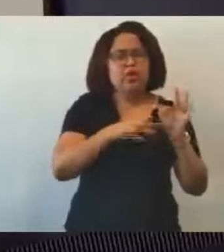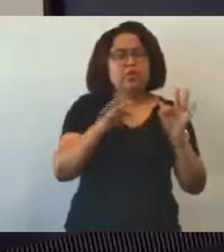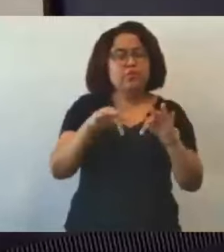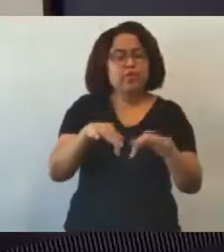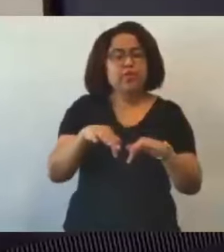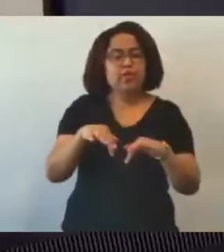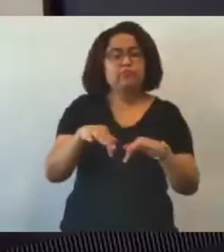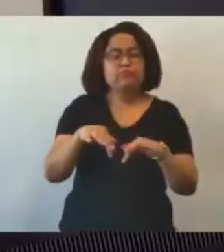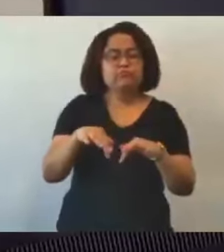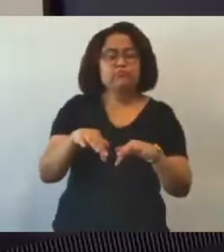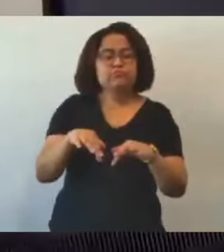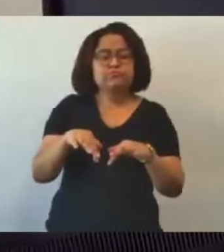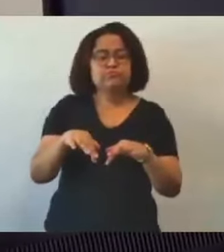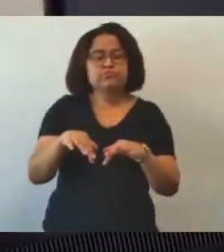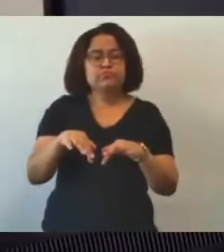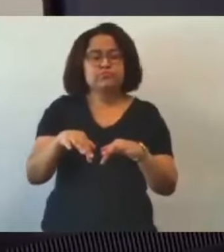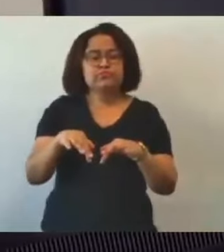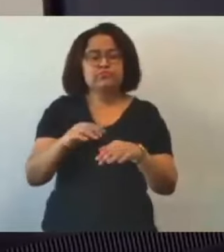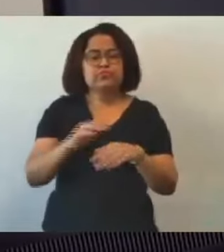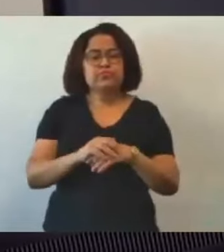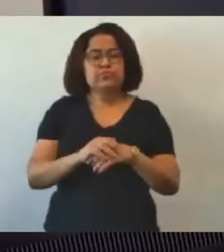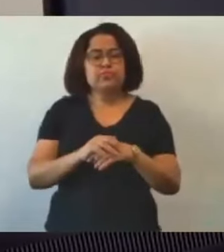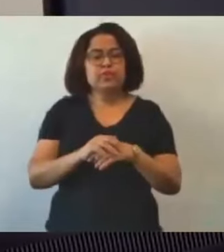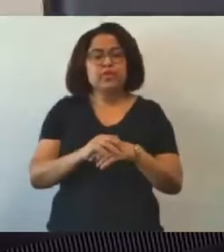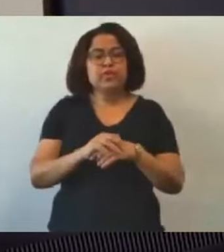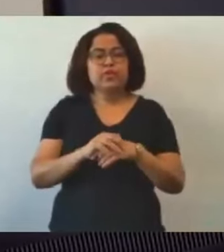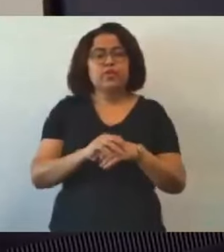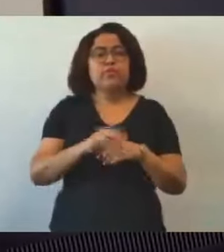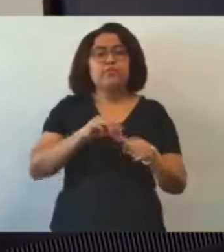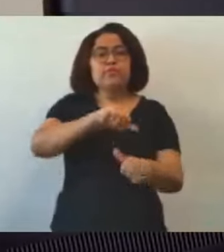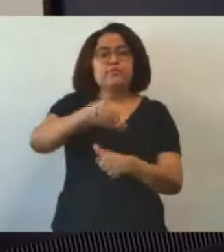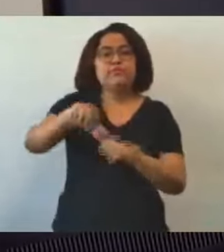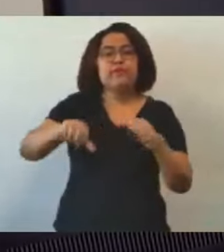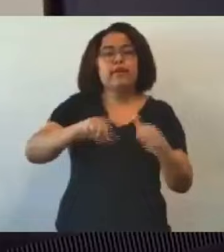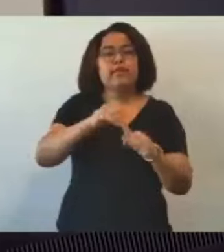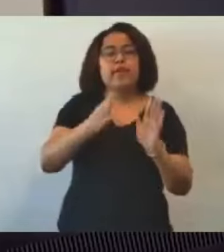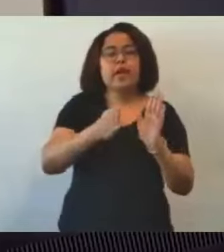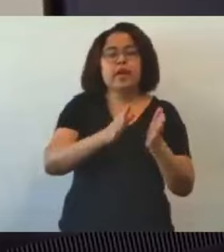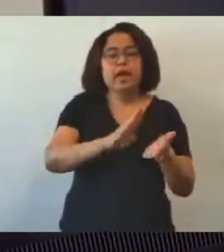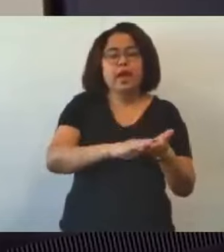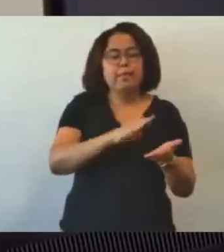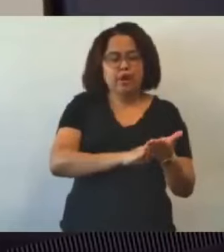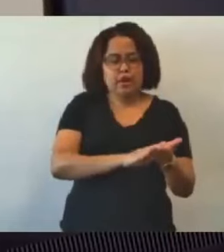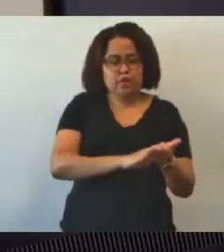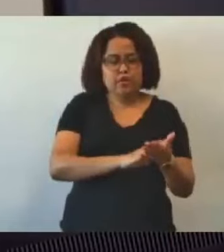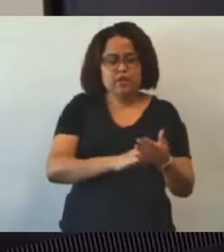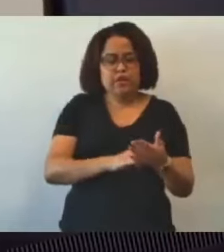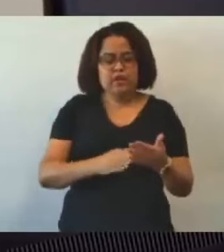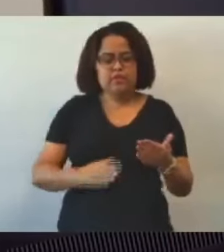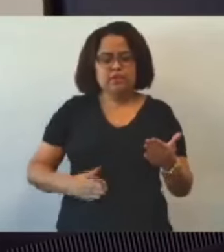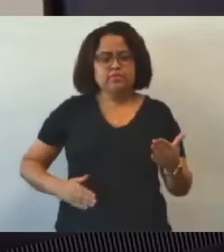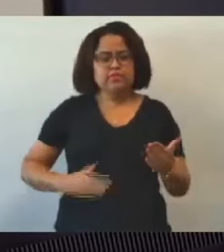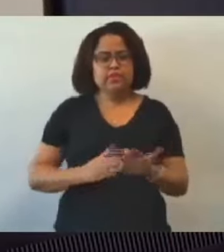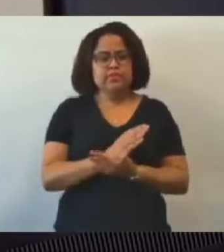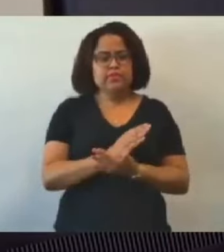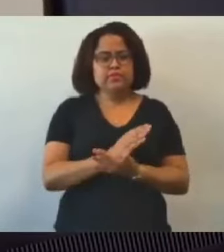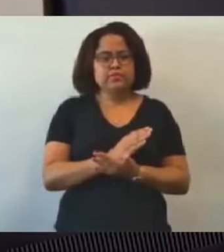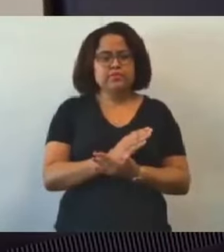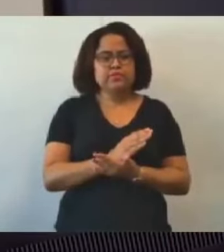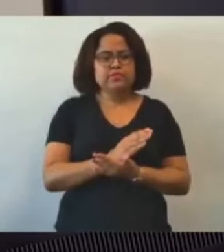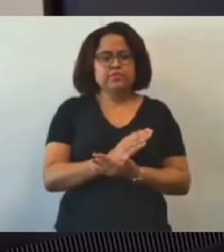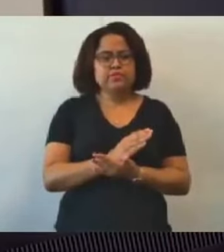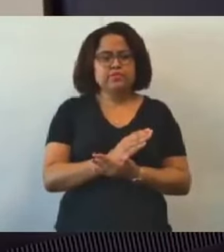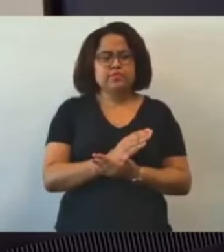Assim, nós vamos inverter aqui a pauta, para a gente aprovar aqui alguns requerimentos. Não, a gente vai